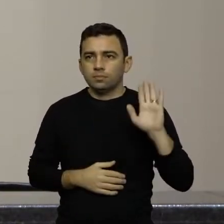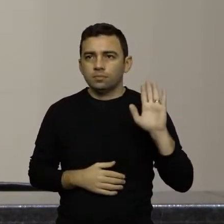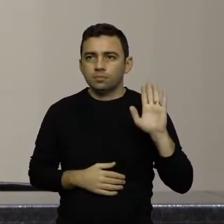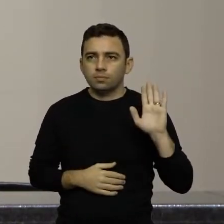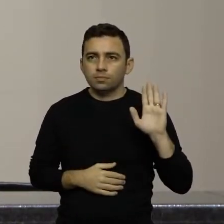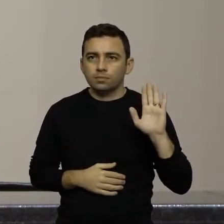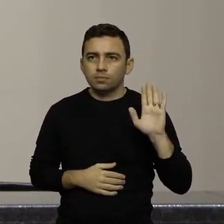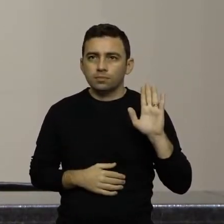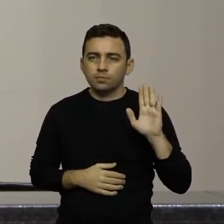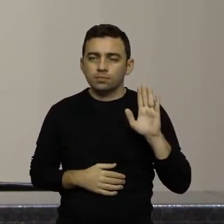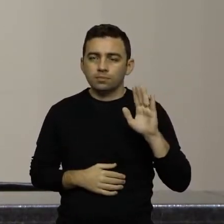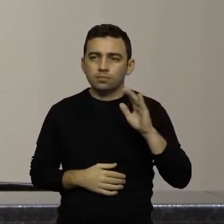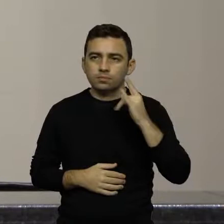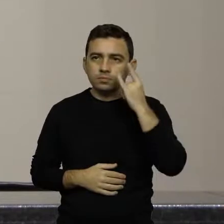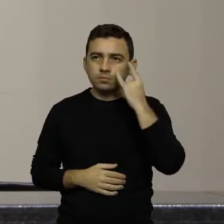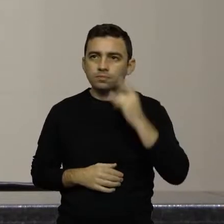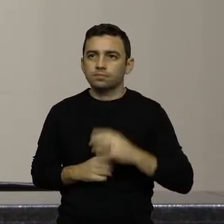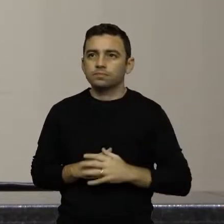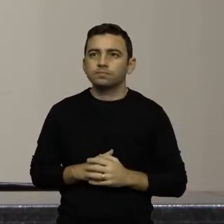deputado Mauro de Nadal.